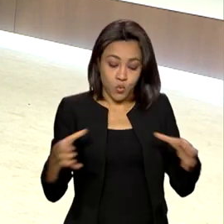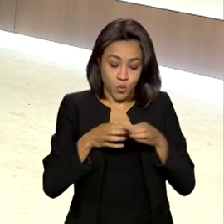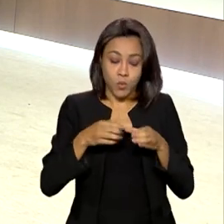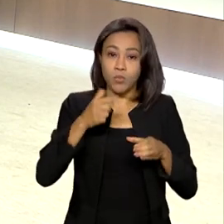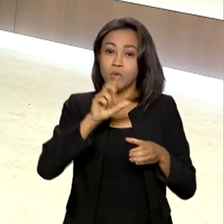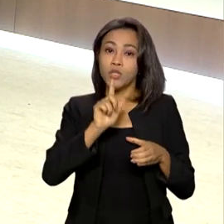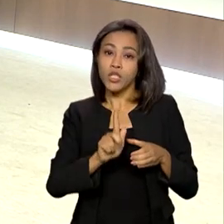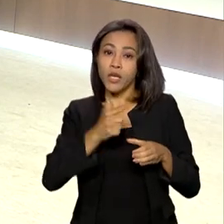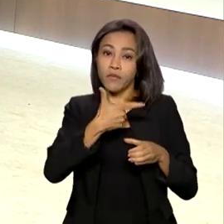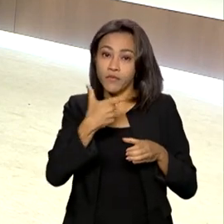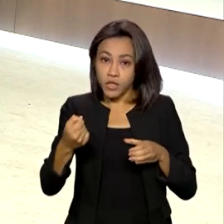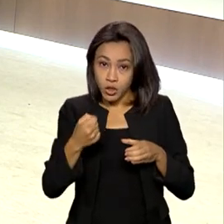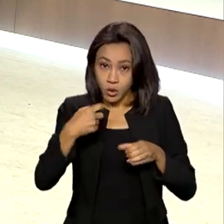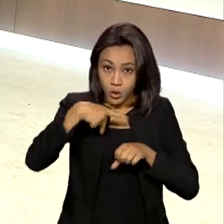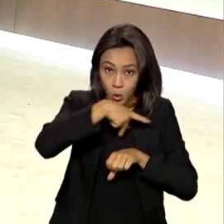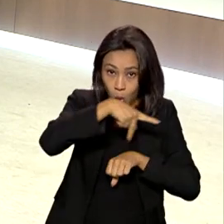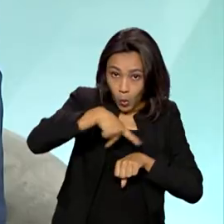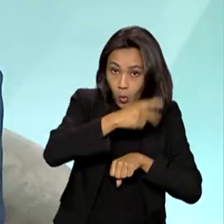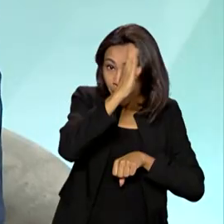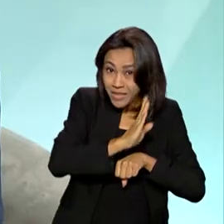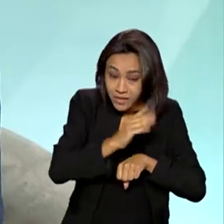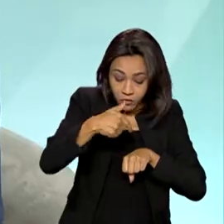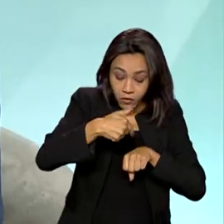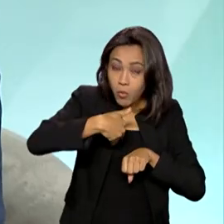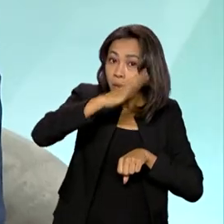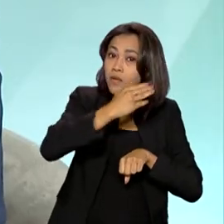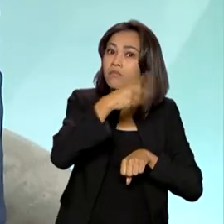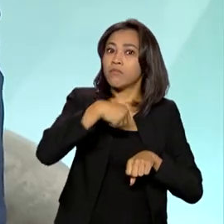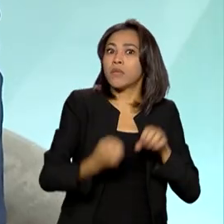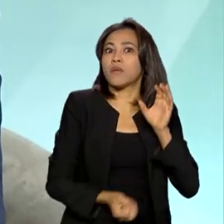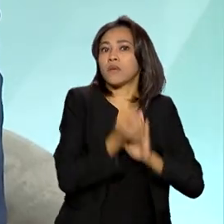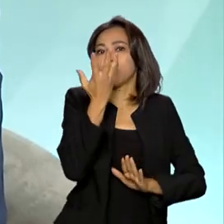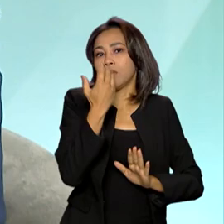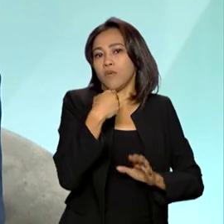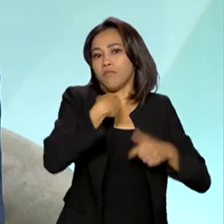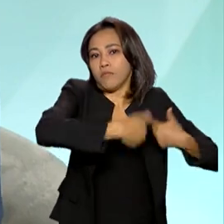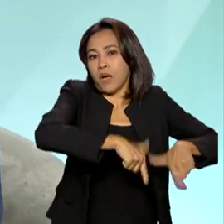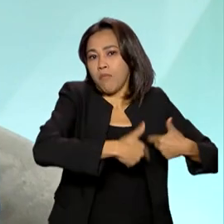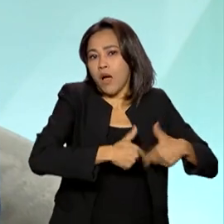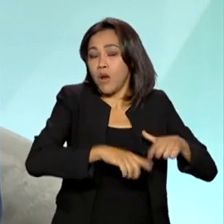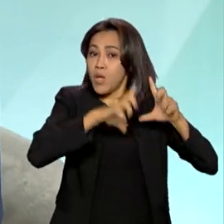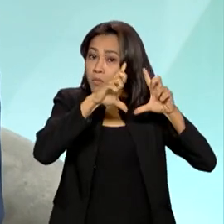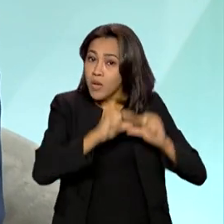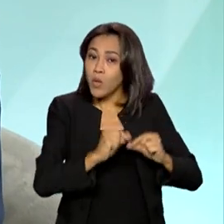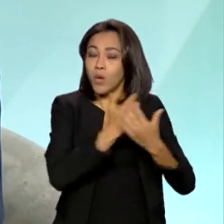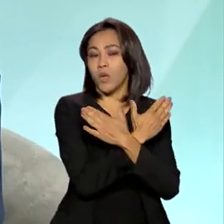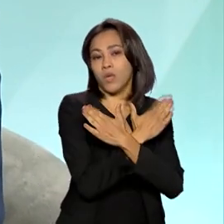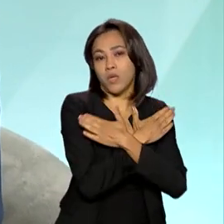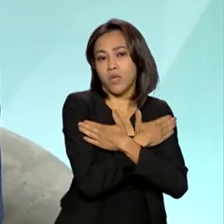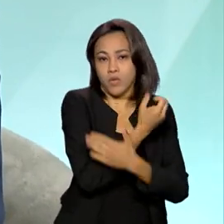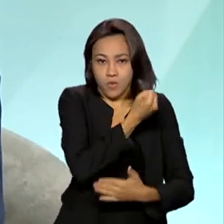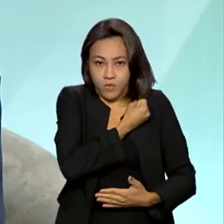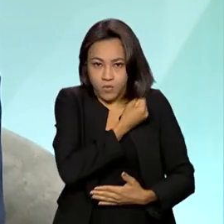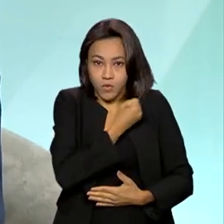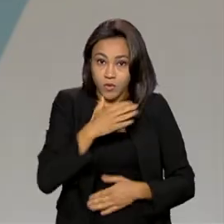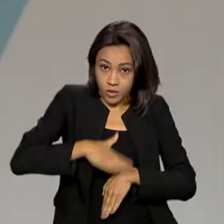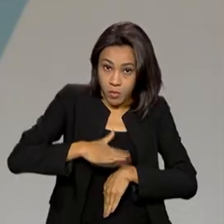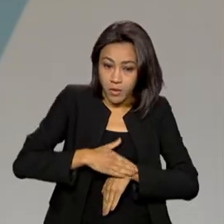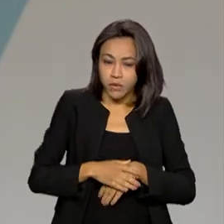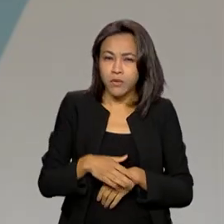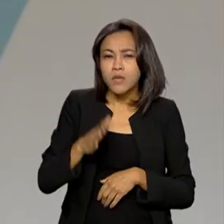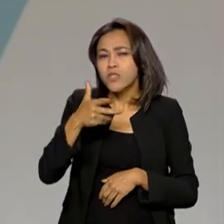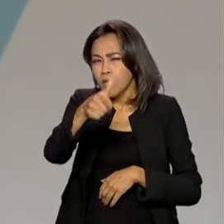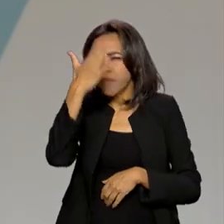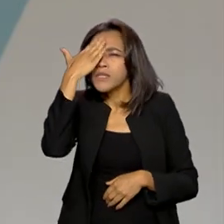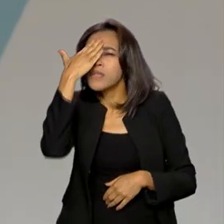Brasil foi o país que mais empregos criou e tem a menor taxa de desemprego no momento. Só